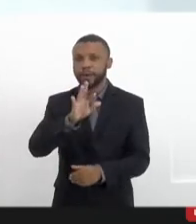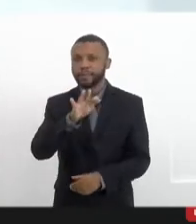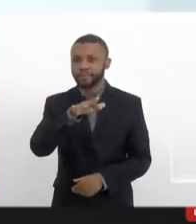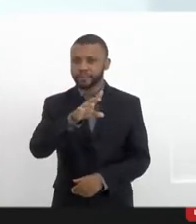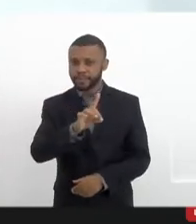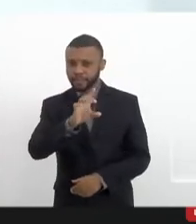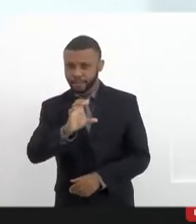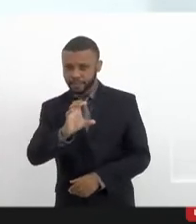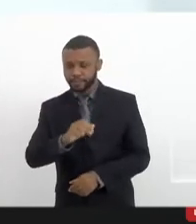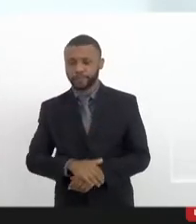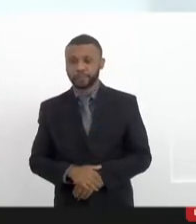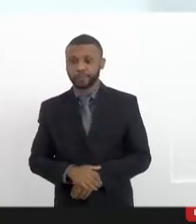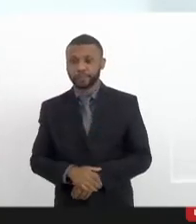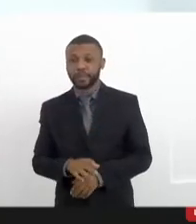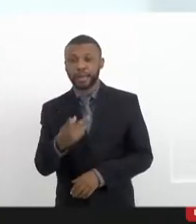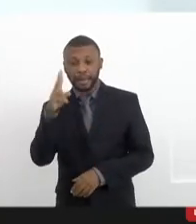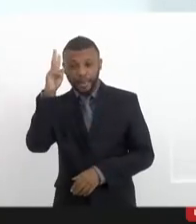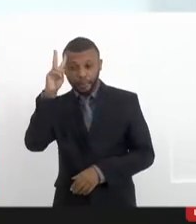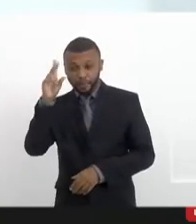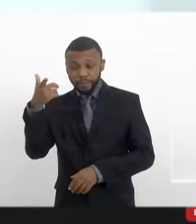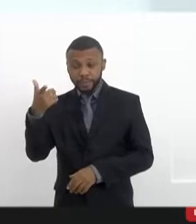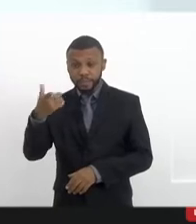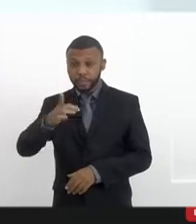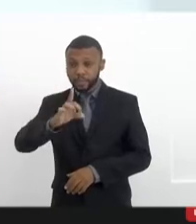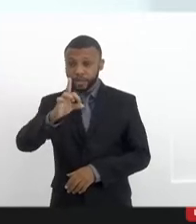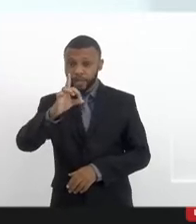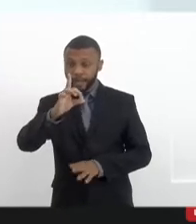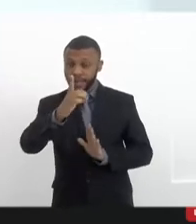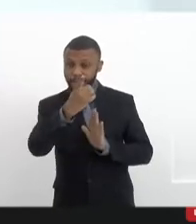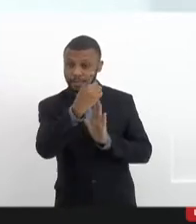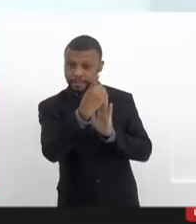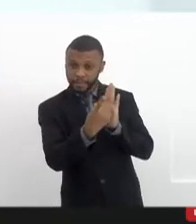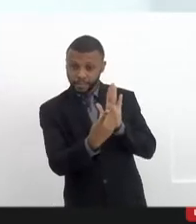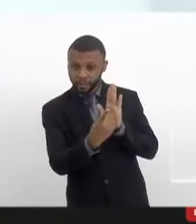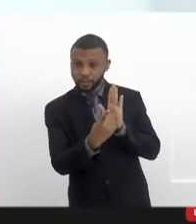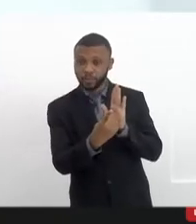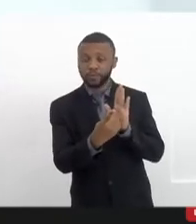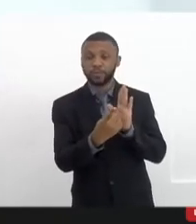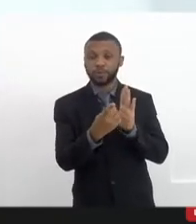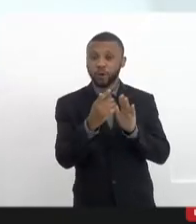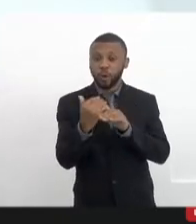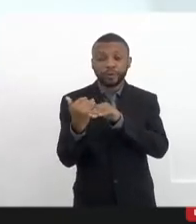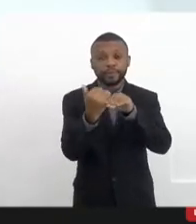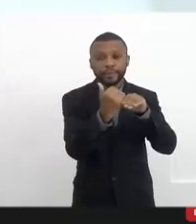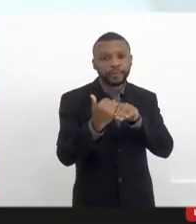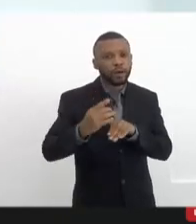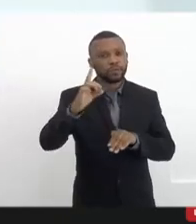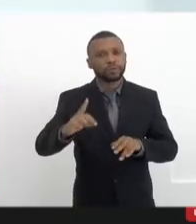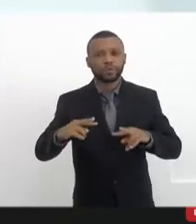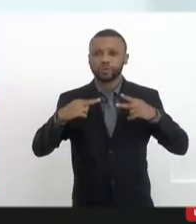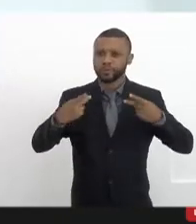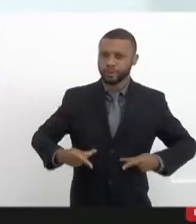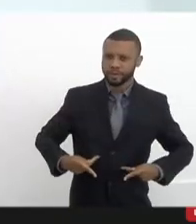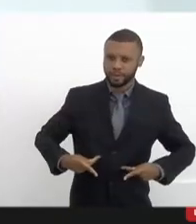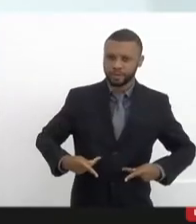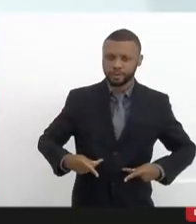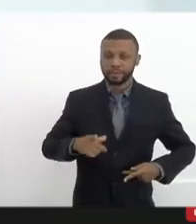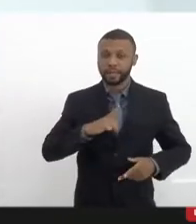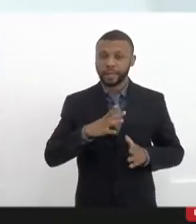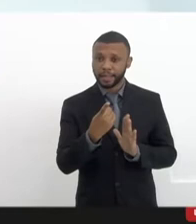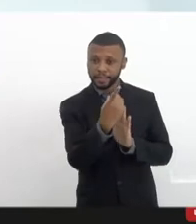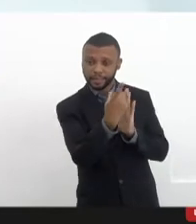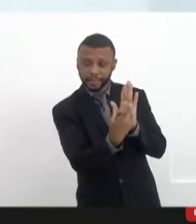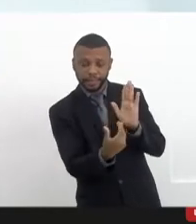é parte da Declaração Universal dos Direitos do Homem. está lá no artigo 19 da Declaração e na